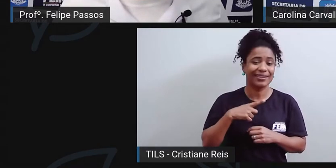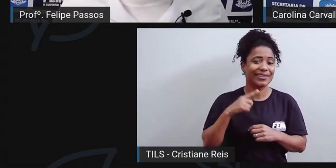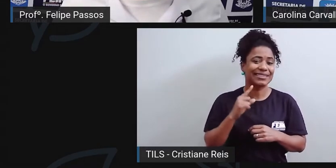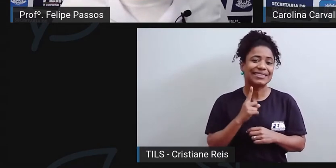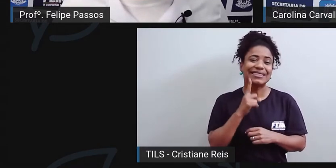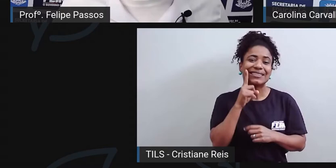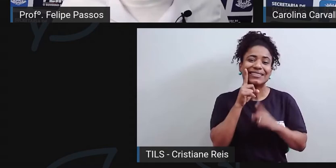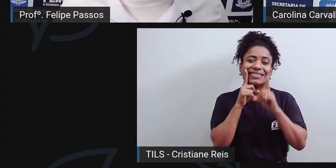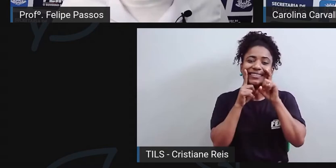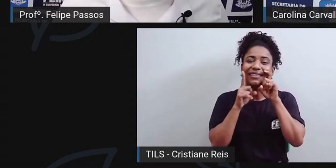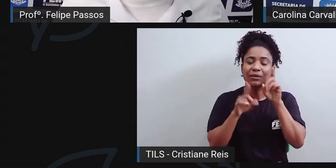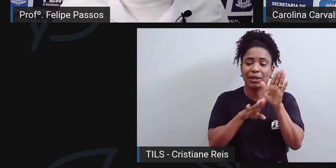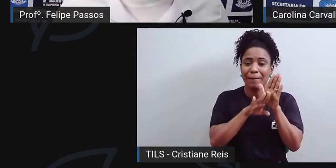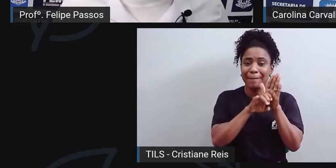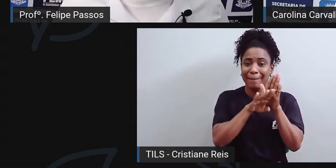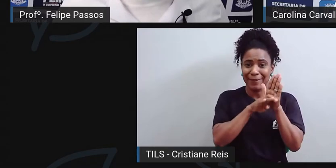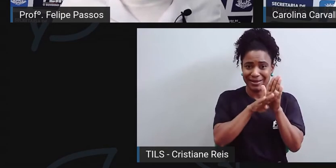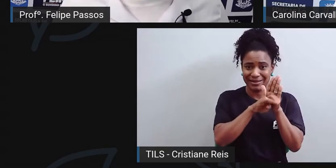bacterianas